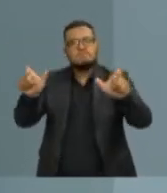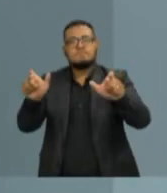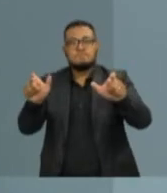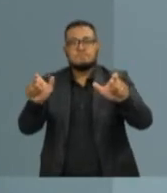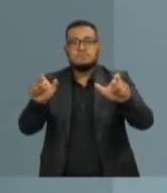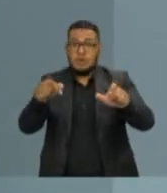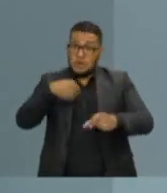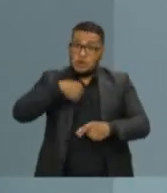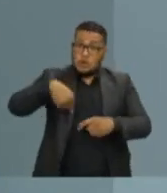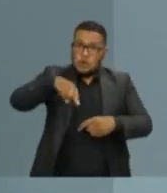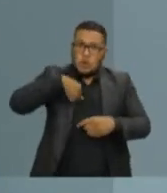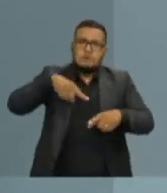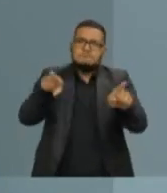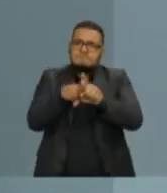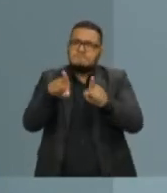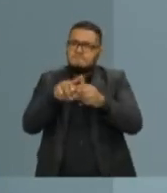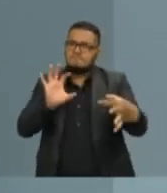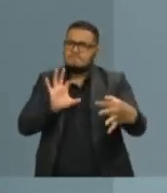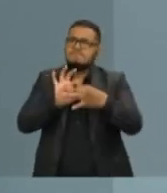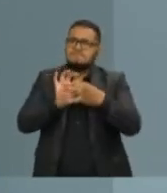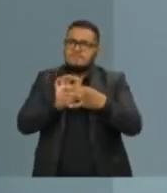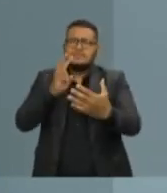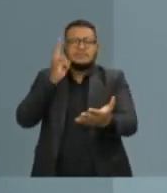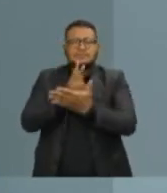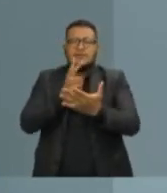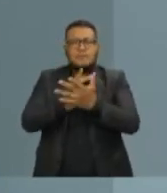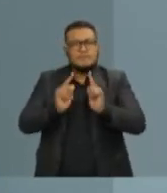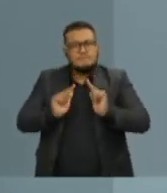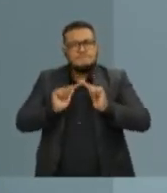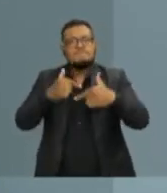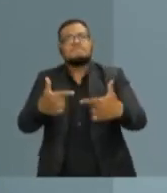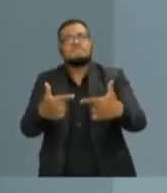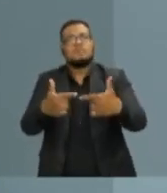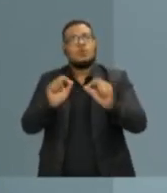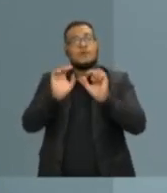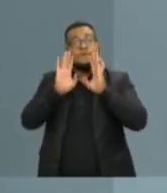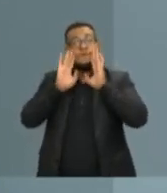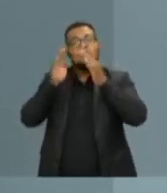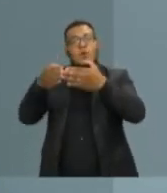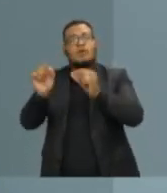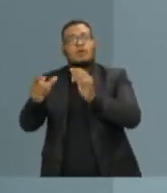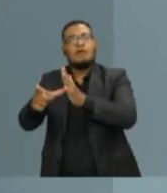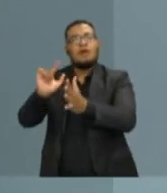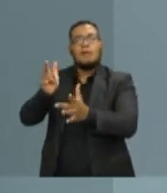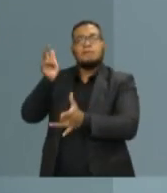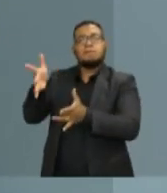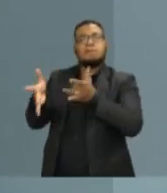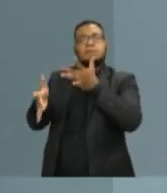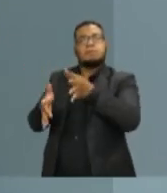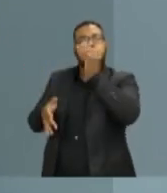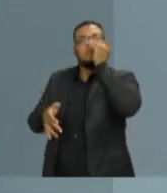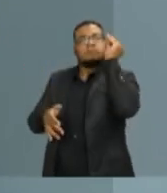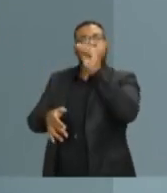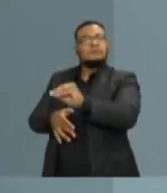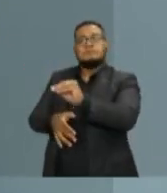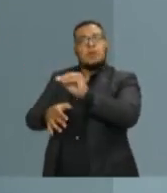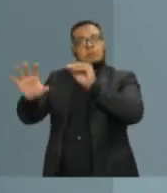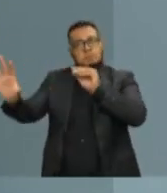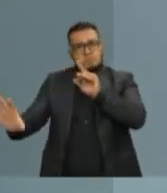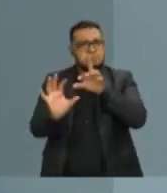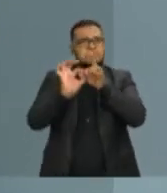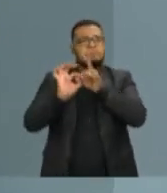teremos essa sensibilidade, porque sempre agimos assim, olhando para quem estava esquecido, cuidando de quem era efetivamente